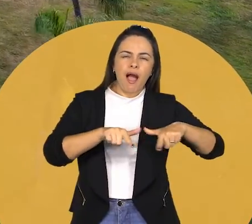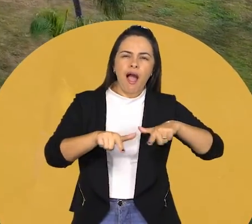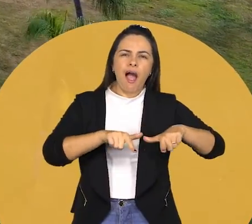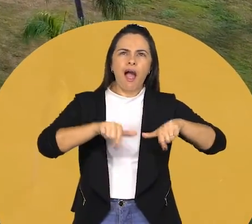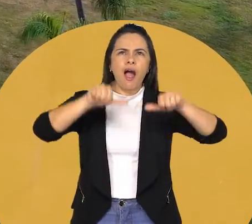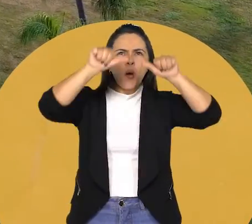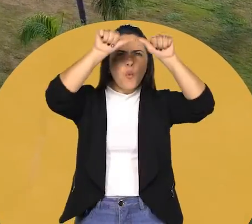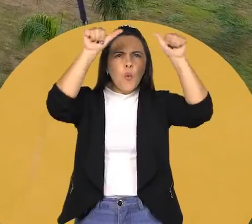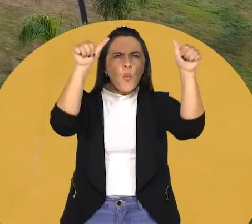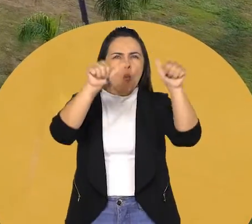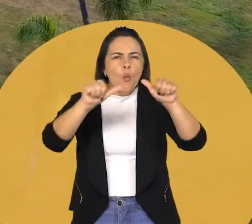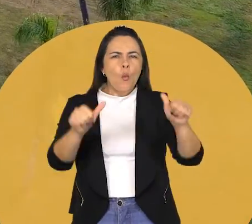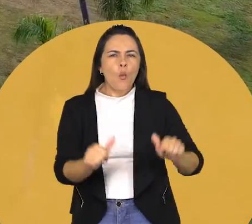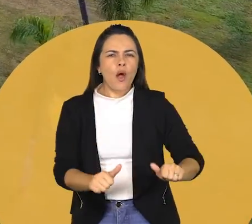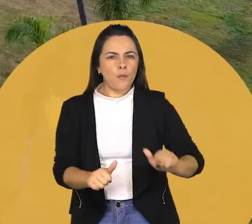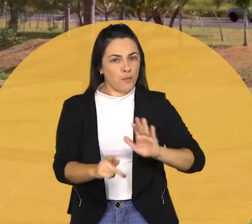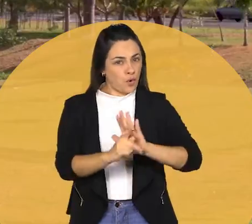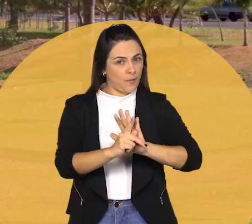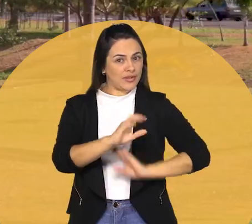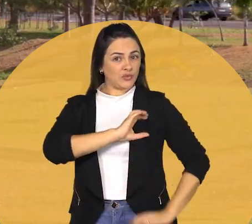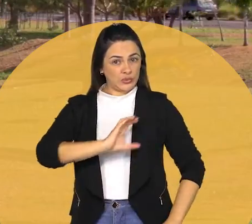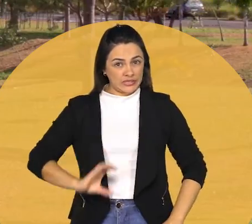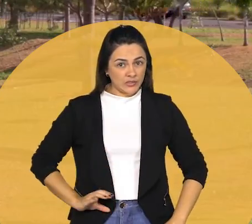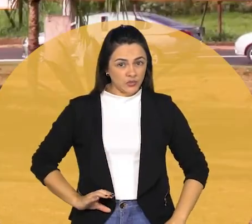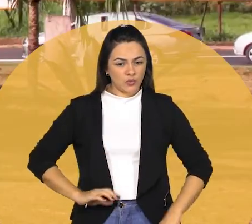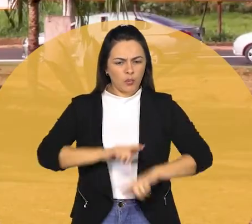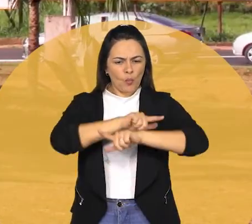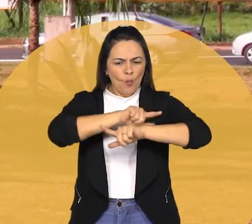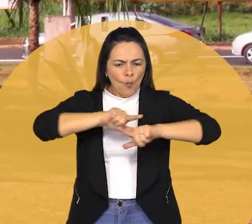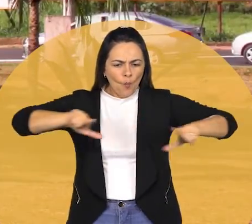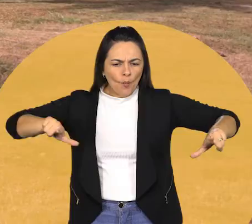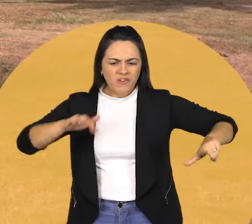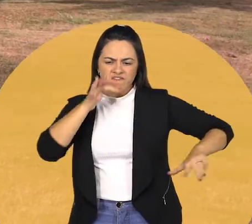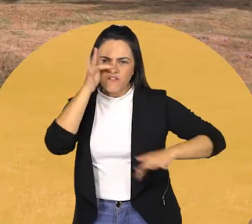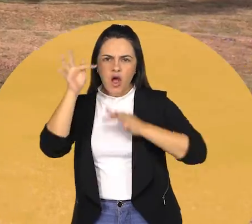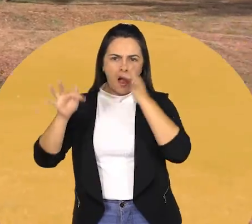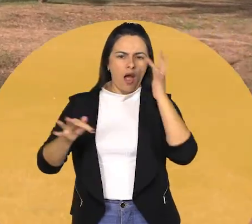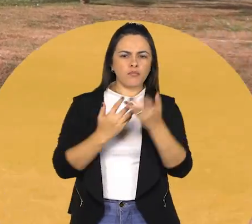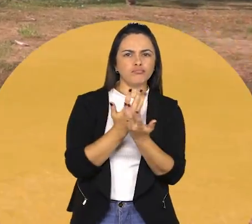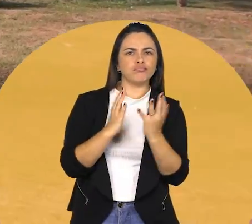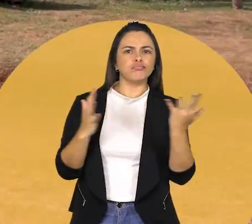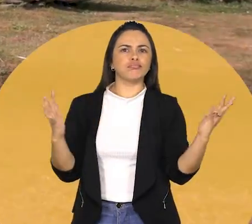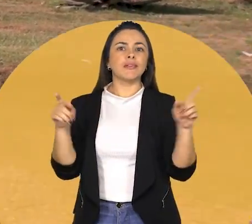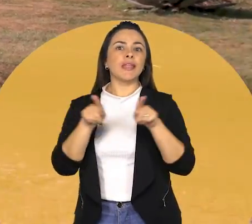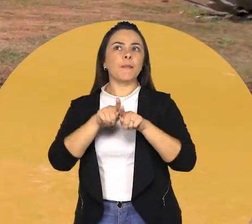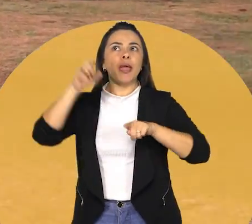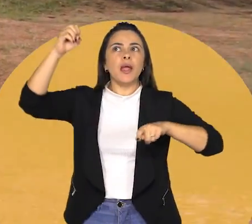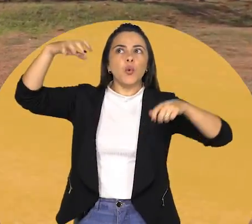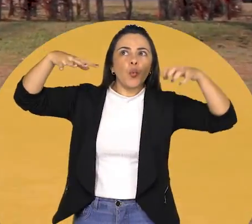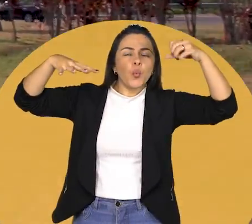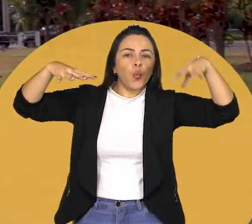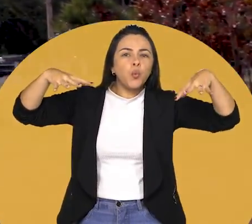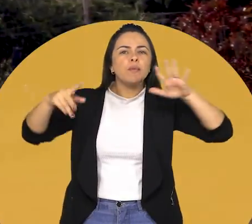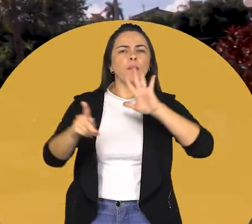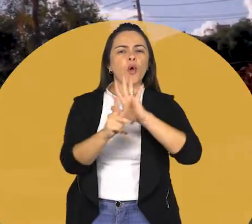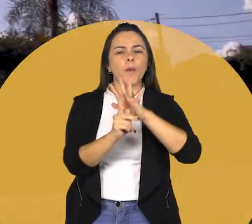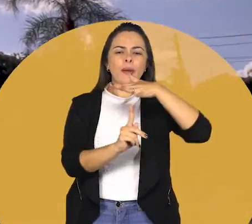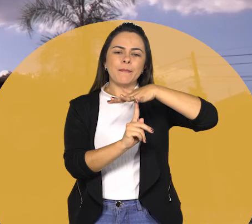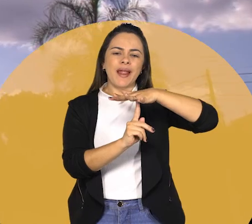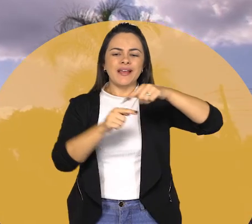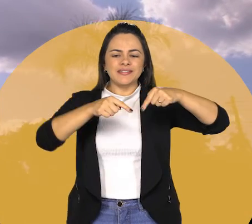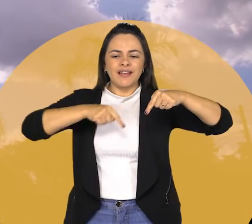da estátua do Cristo Redentor, a limpeza, jardinagem e iluminação da praça, conhecida como